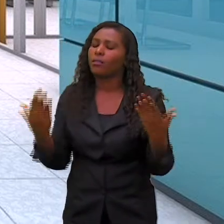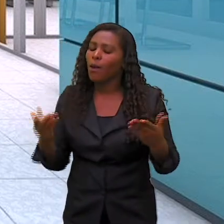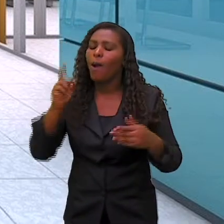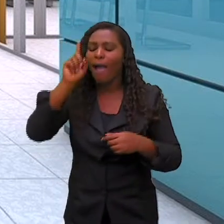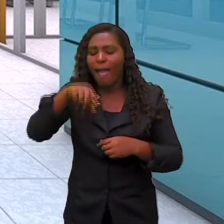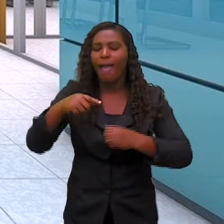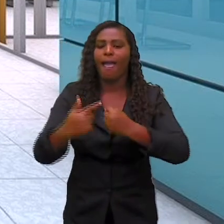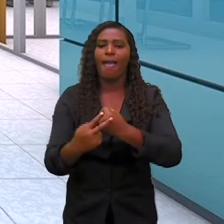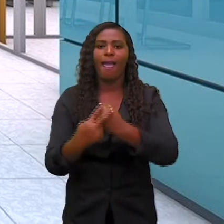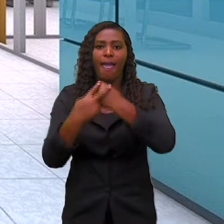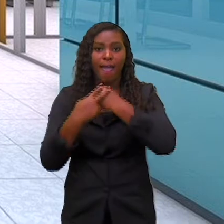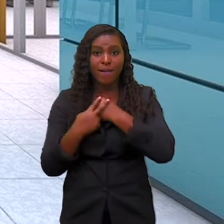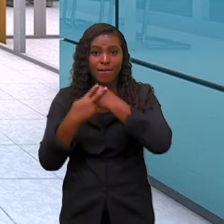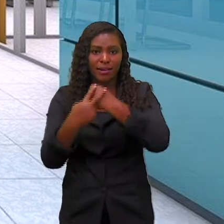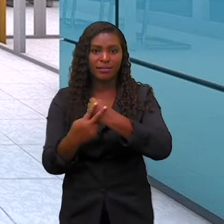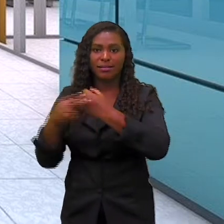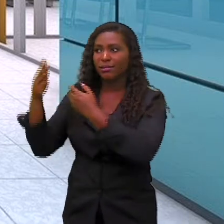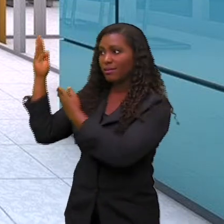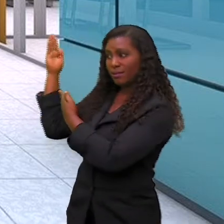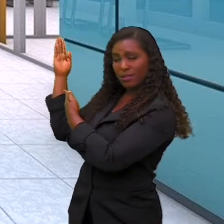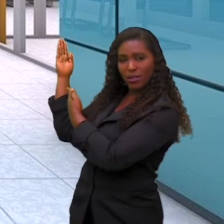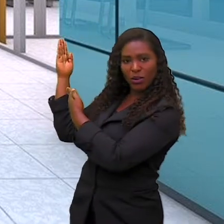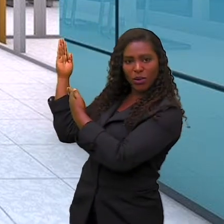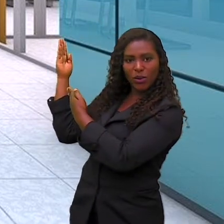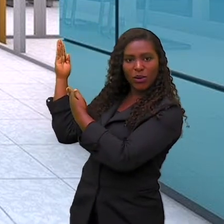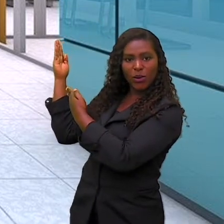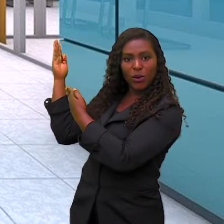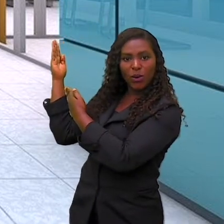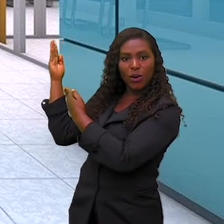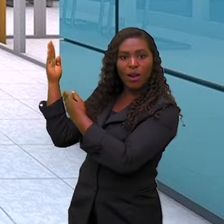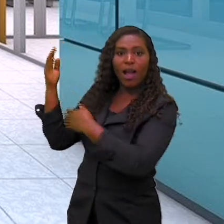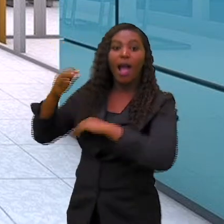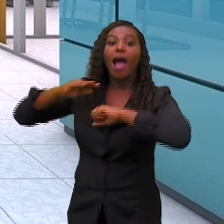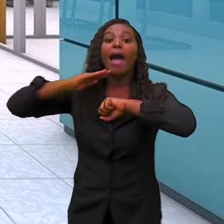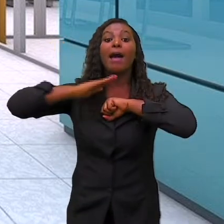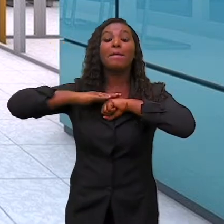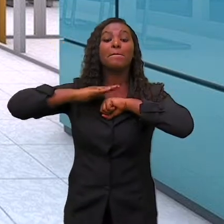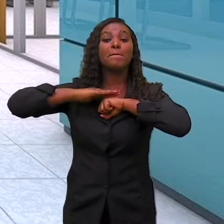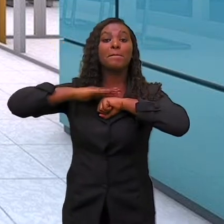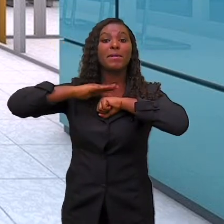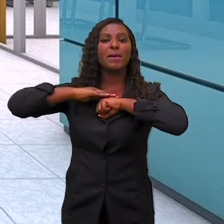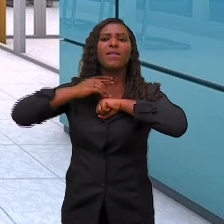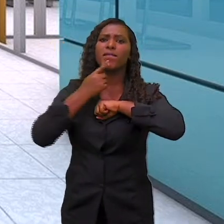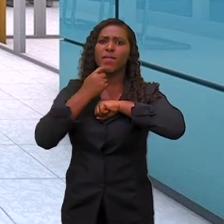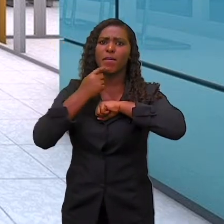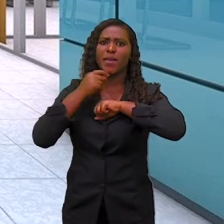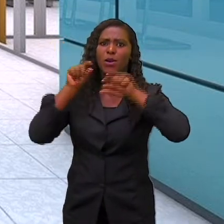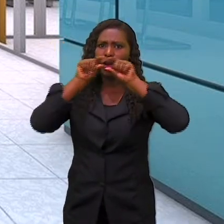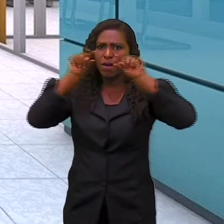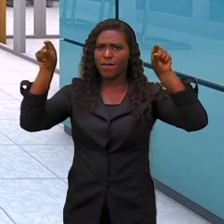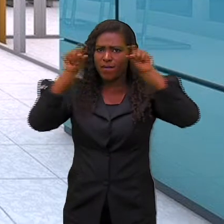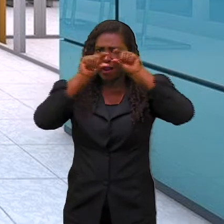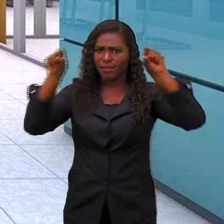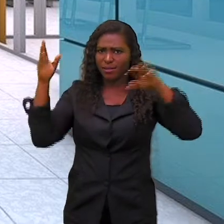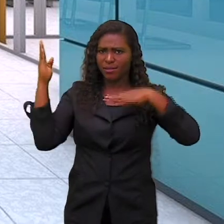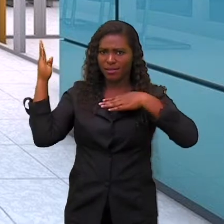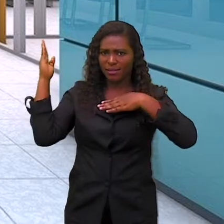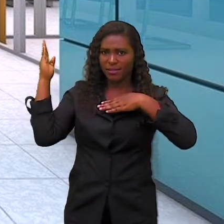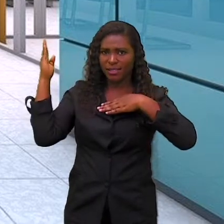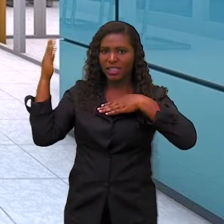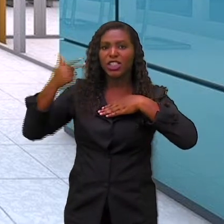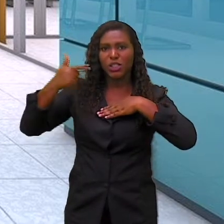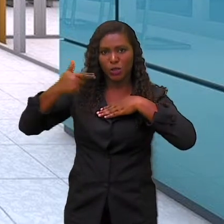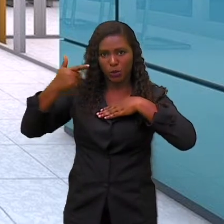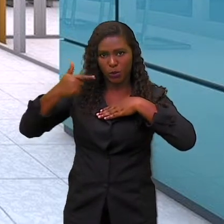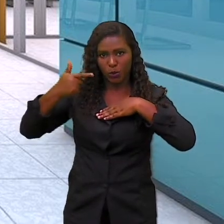como ficou a oração depois que eu consegui encaixar a expressão que eu falei com vocês. Eu cortei a mim